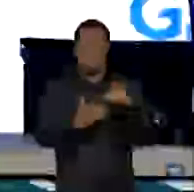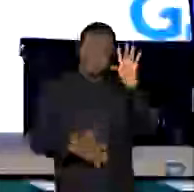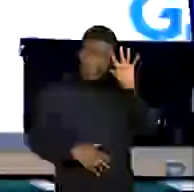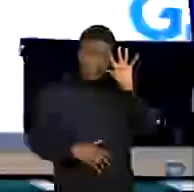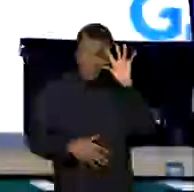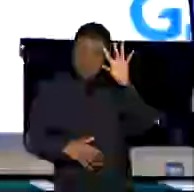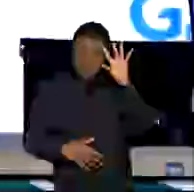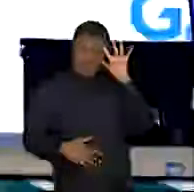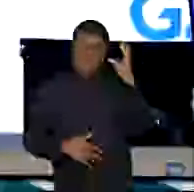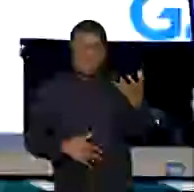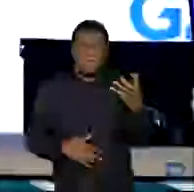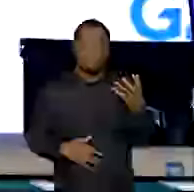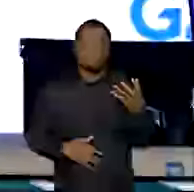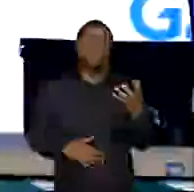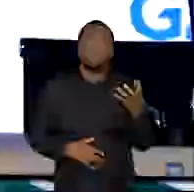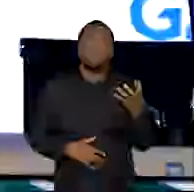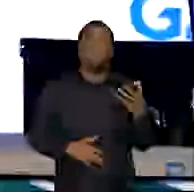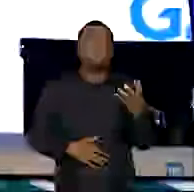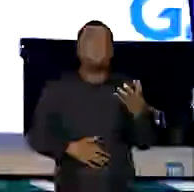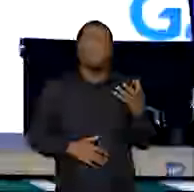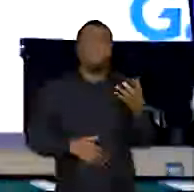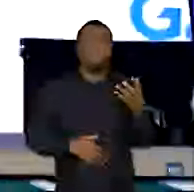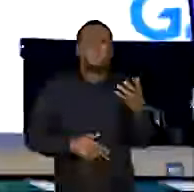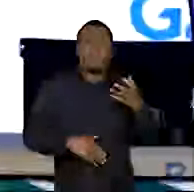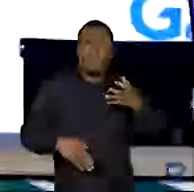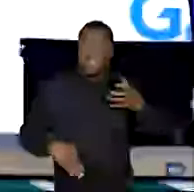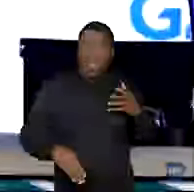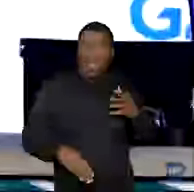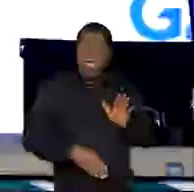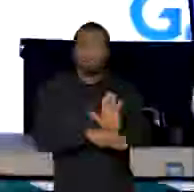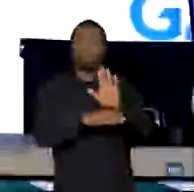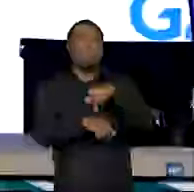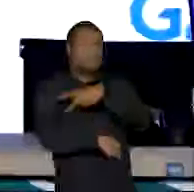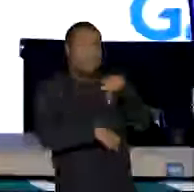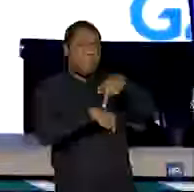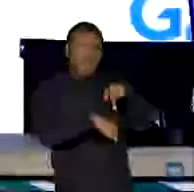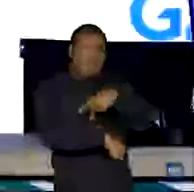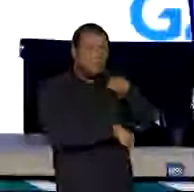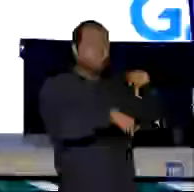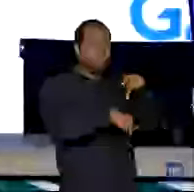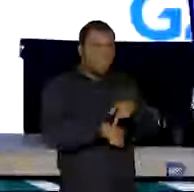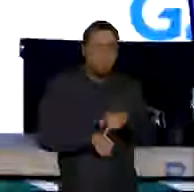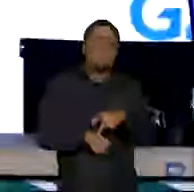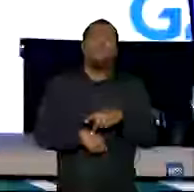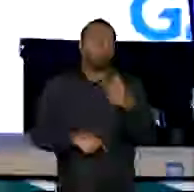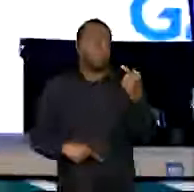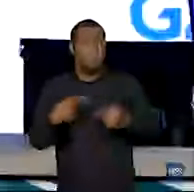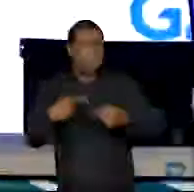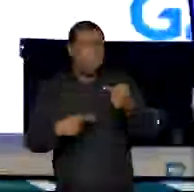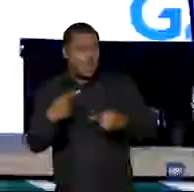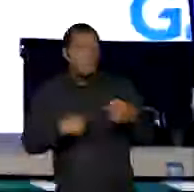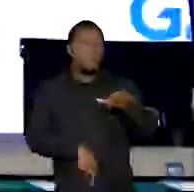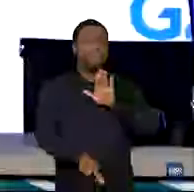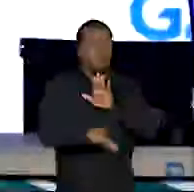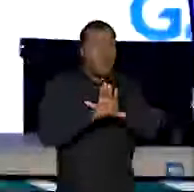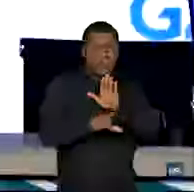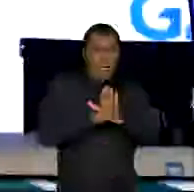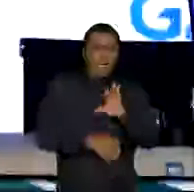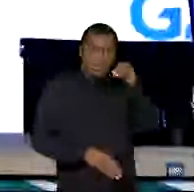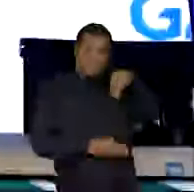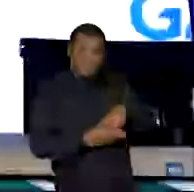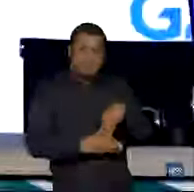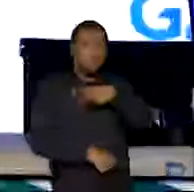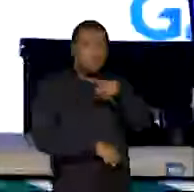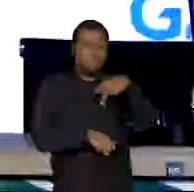ser projetados então pelos diversos países em suas políticas e legislações domésticas,